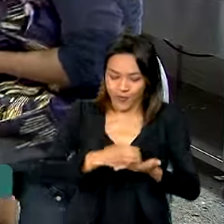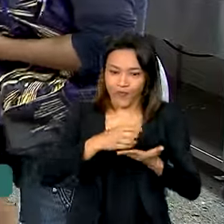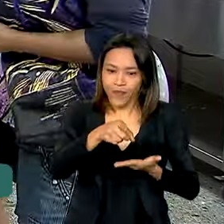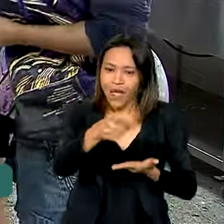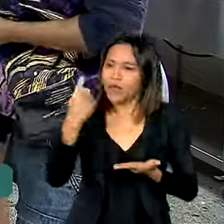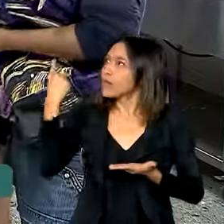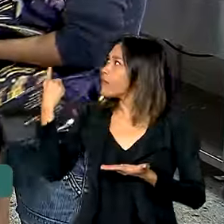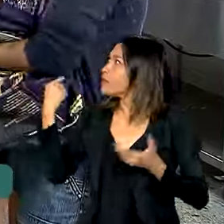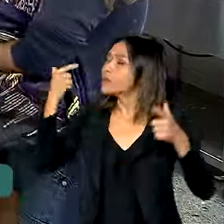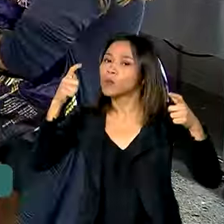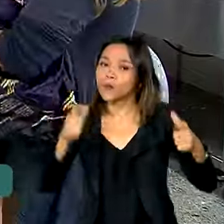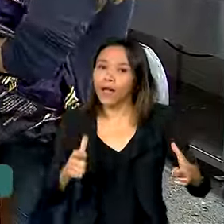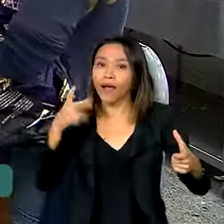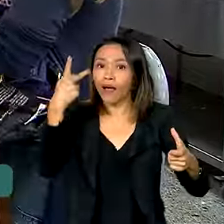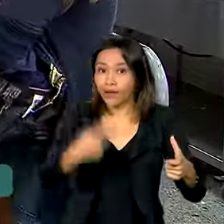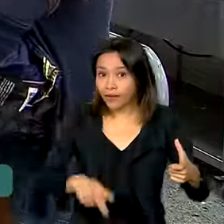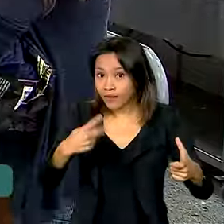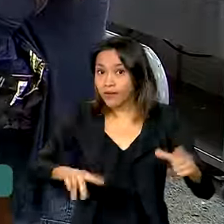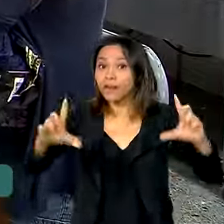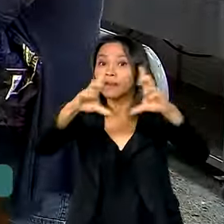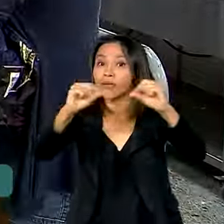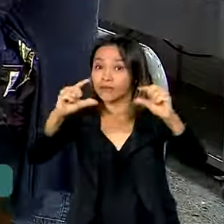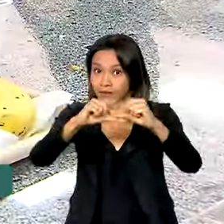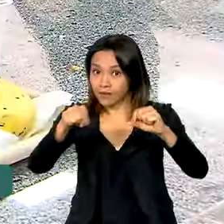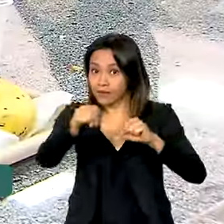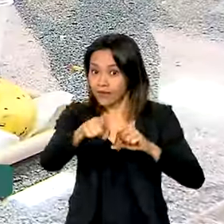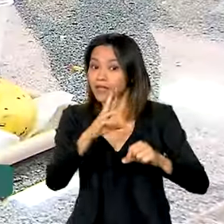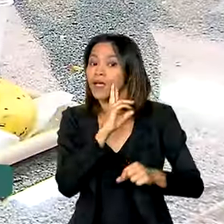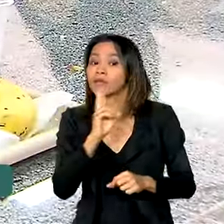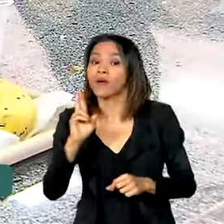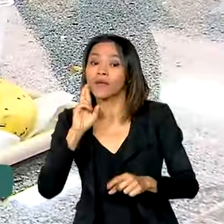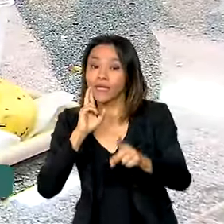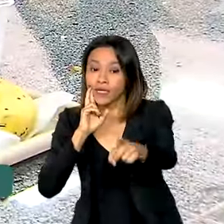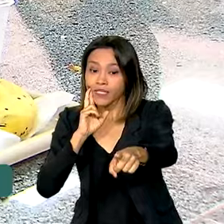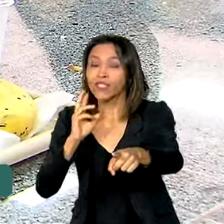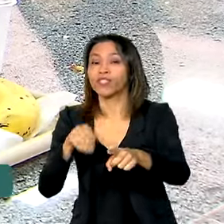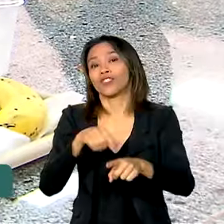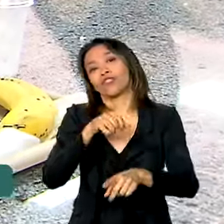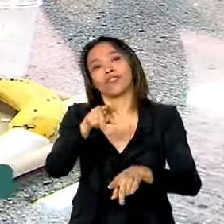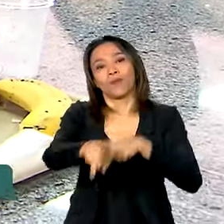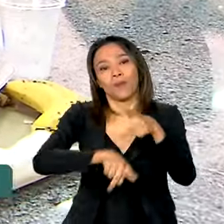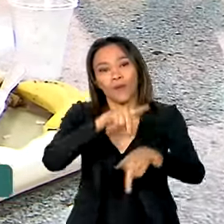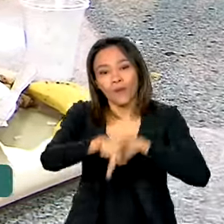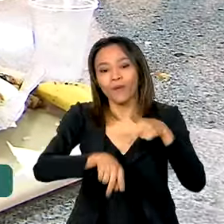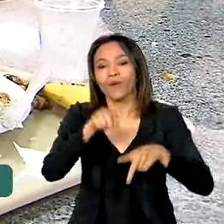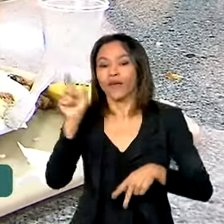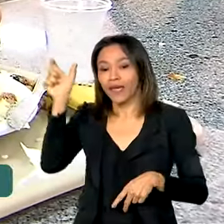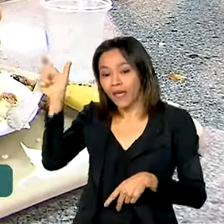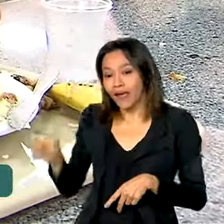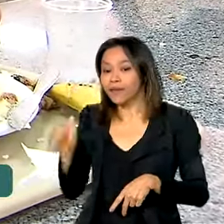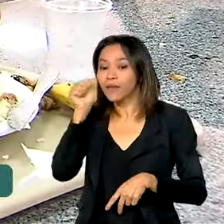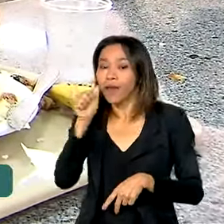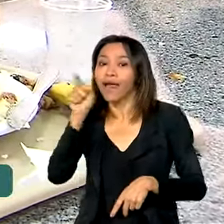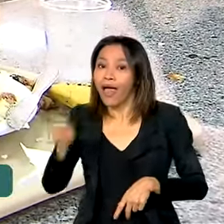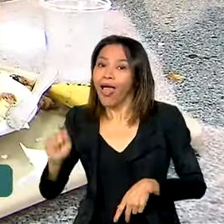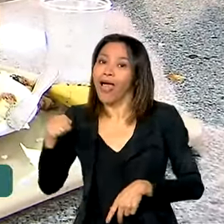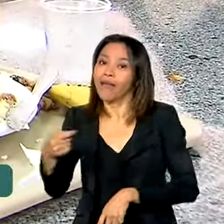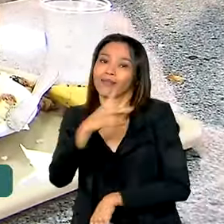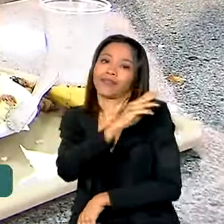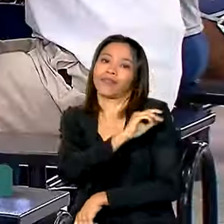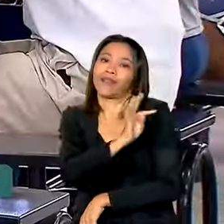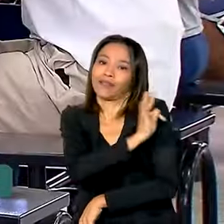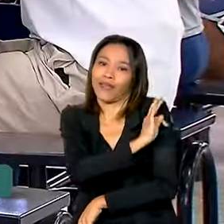comunitário de Arniqueiras, no Distrito Federal, que a técnica de enfermagem Rebeca Estefani garante uma alimentação